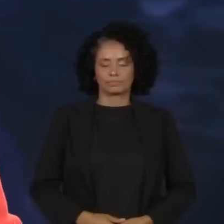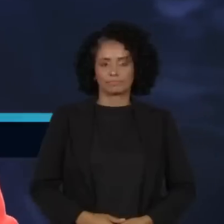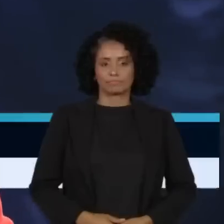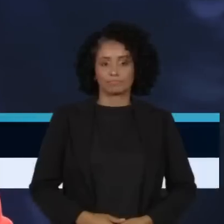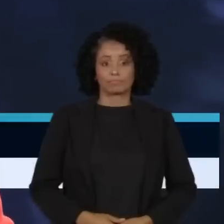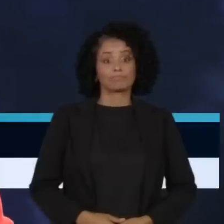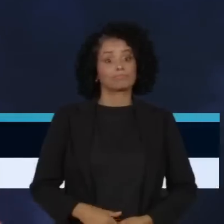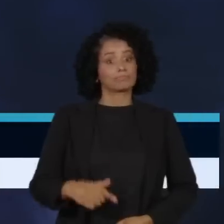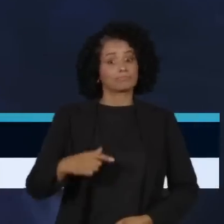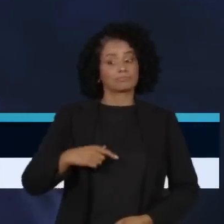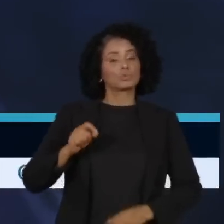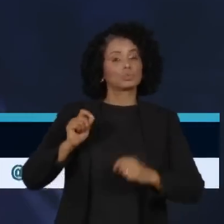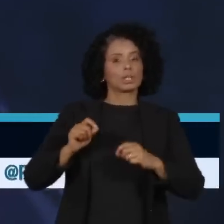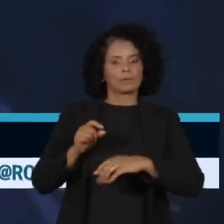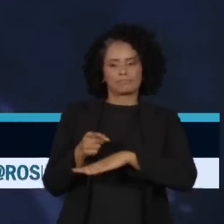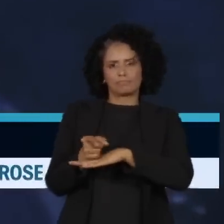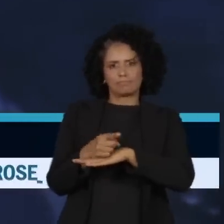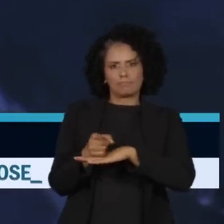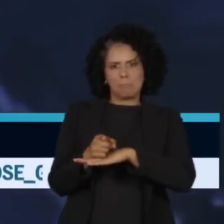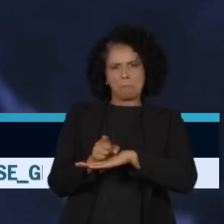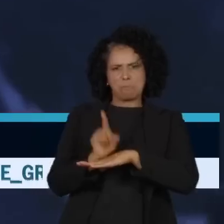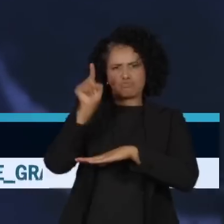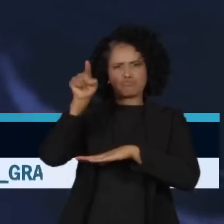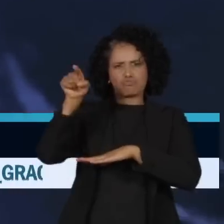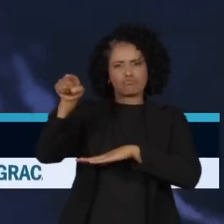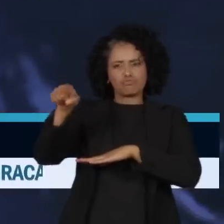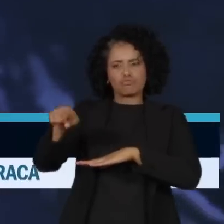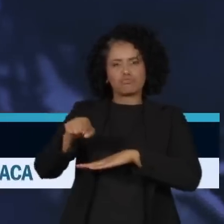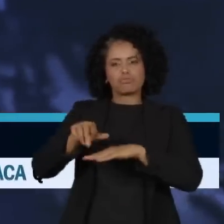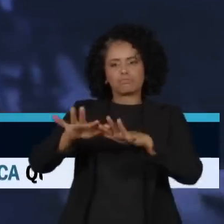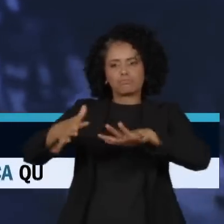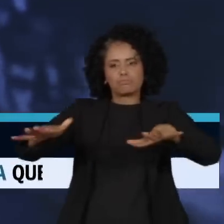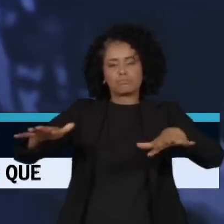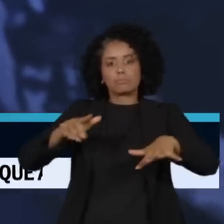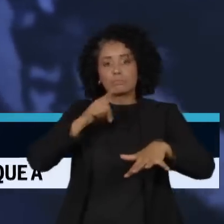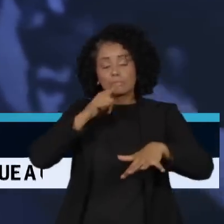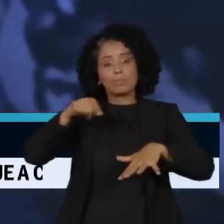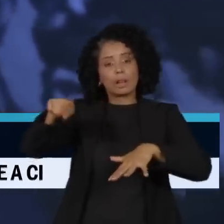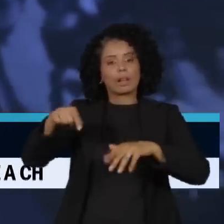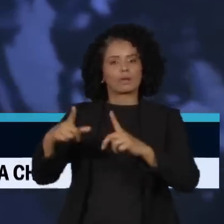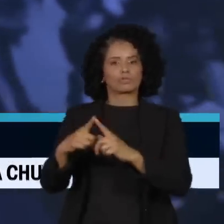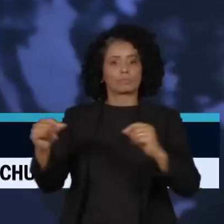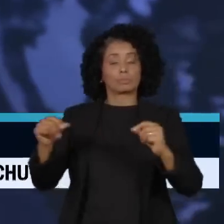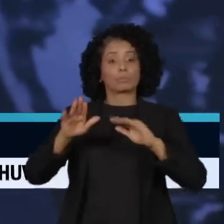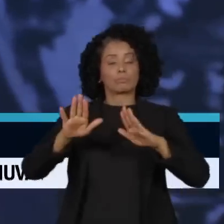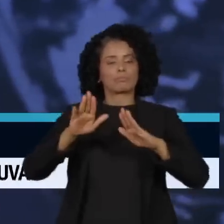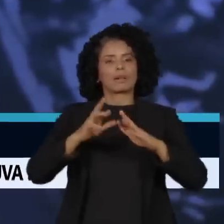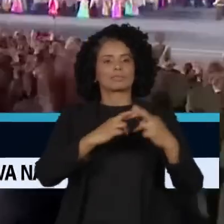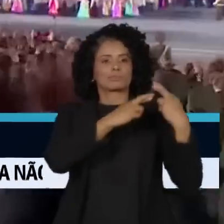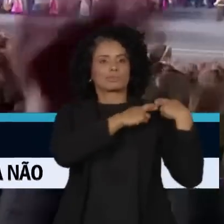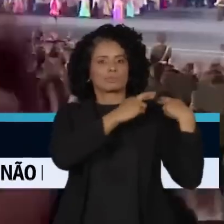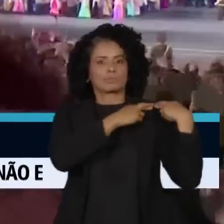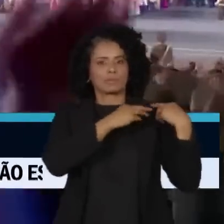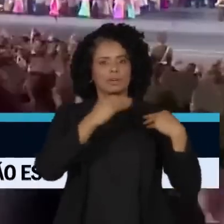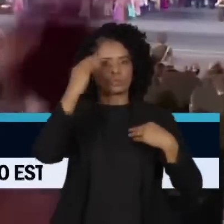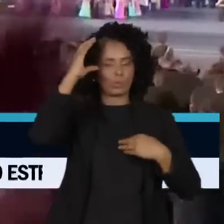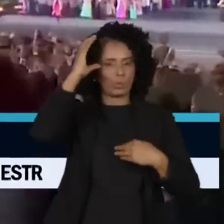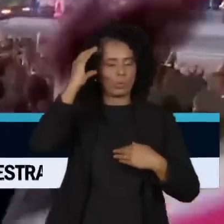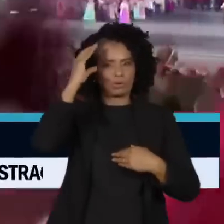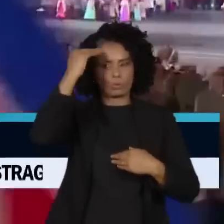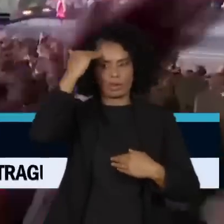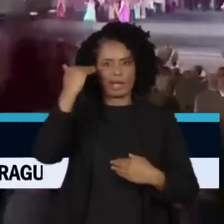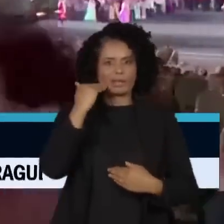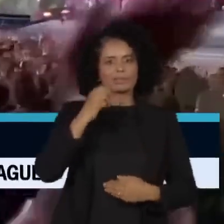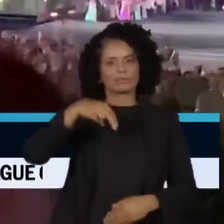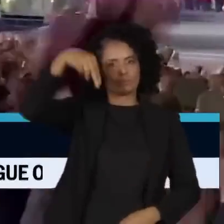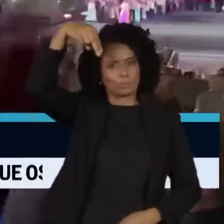Um míssil balístico caiu hoje no mar do Japão. Autoridades responsabilizaram a Coreia do Norte pelo disparo. No